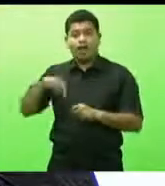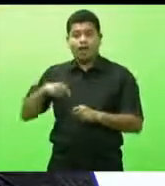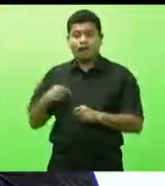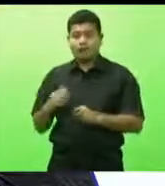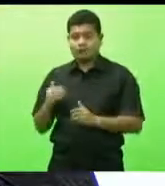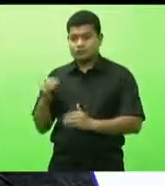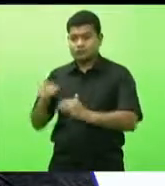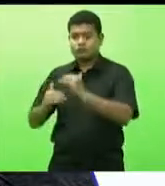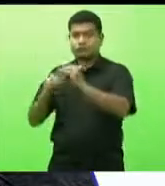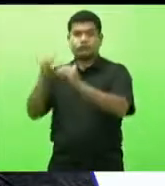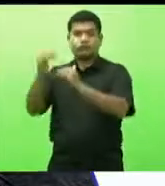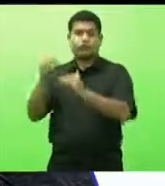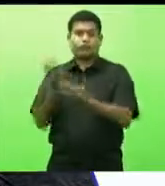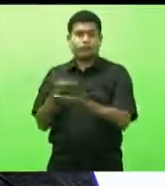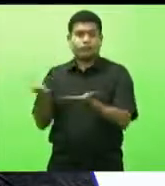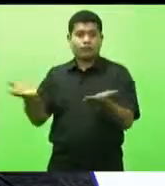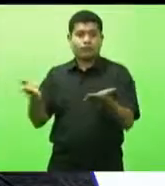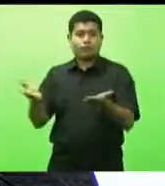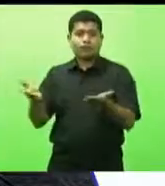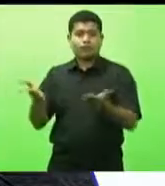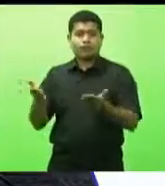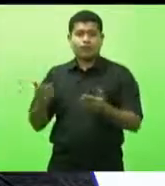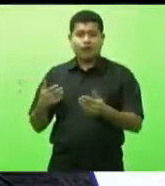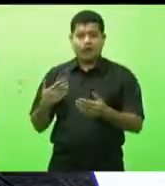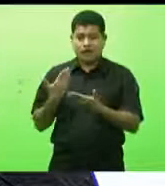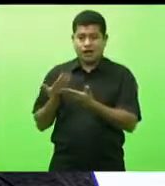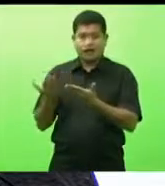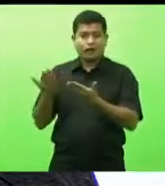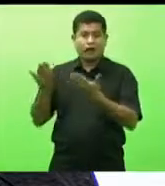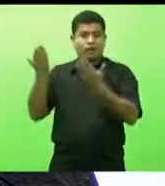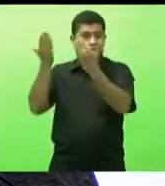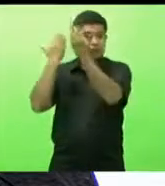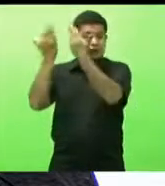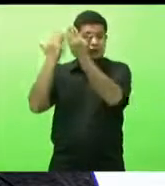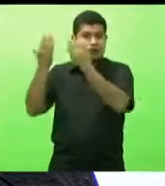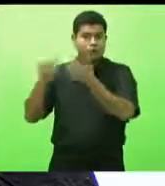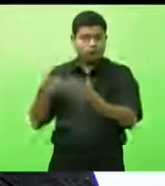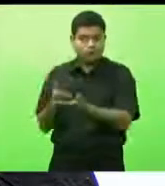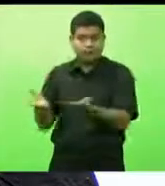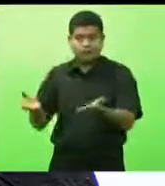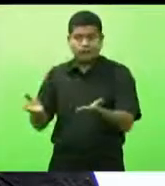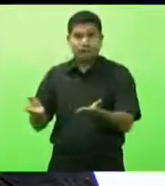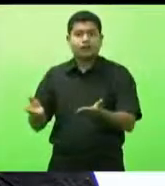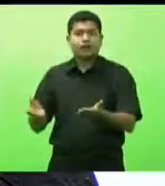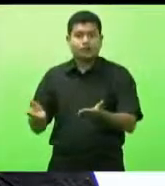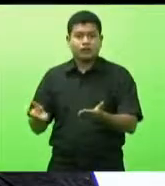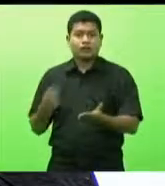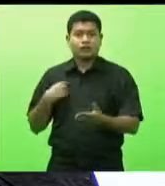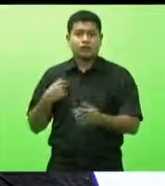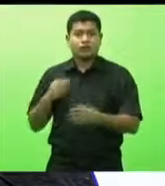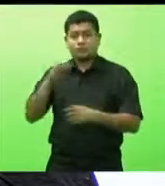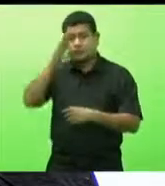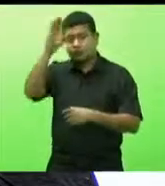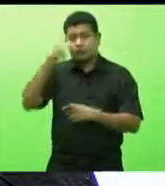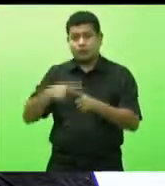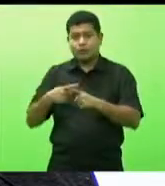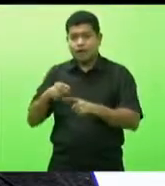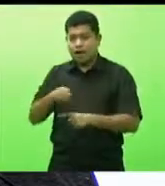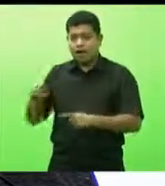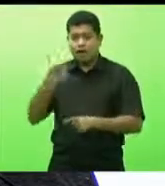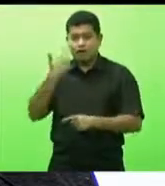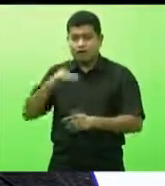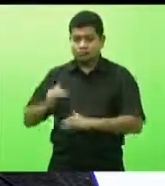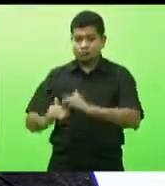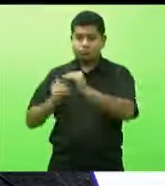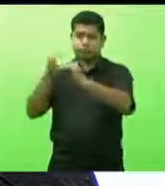psicossocial dessas crianças, principalmente nessa fase onde as crianças estão se desenvolvendo. Então, essa preocupação que fica